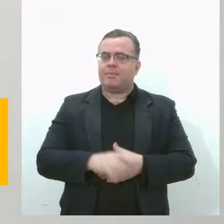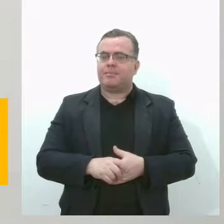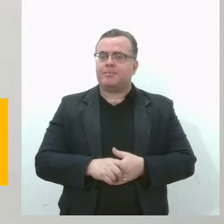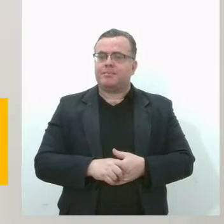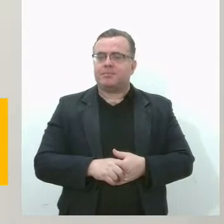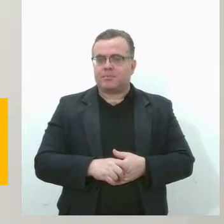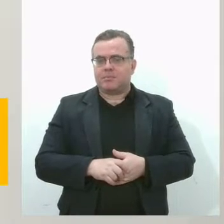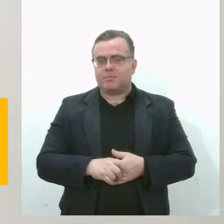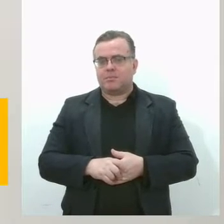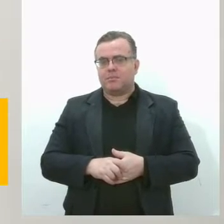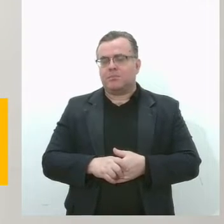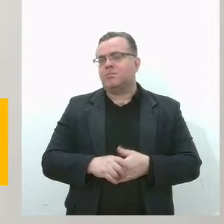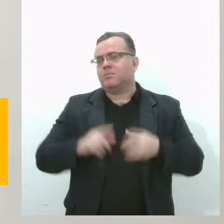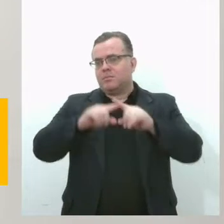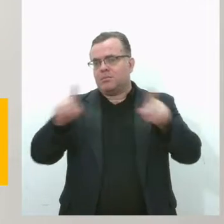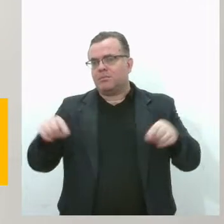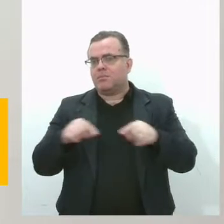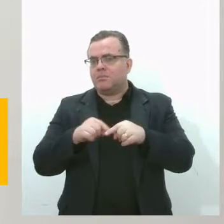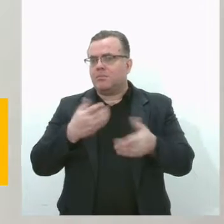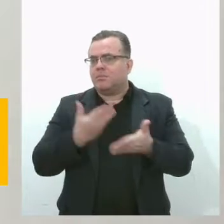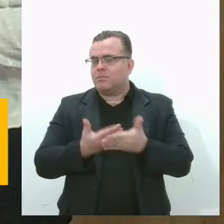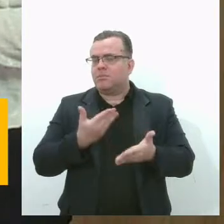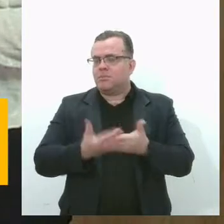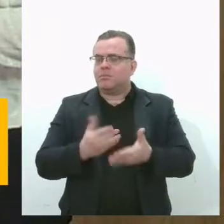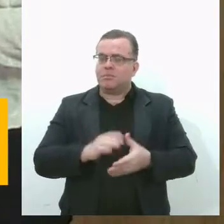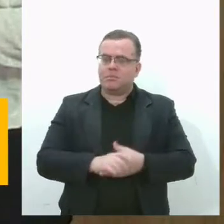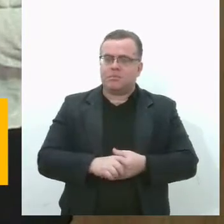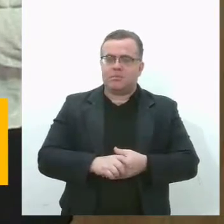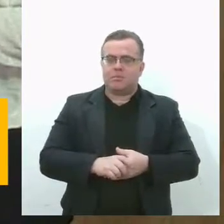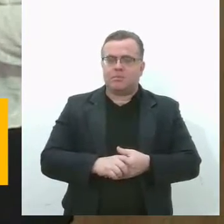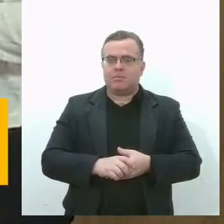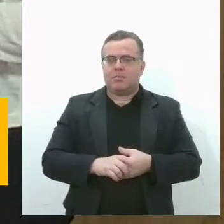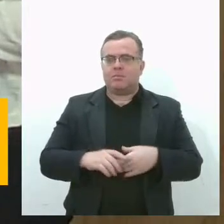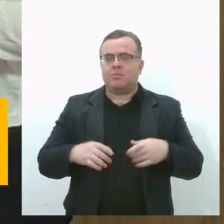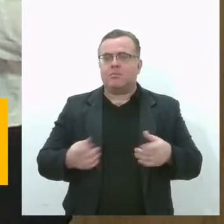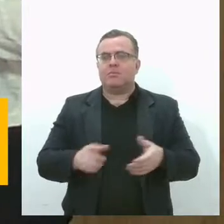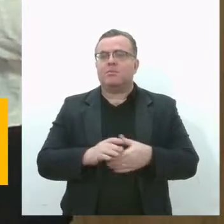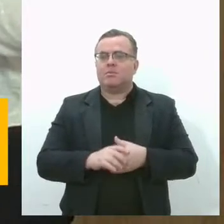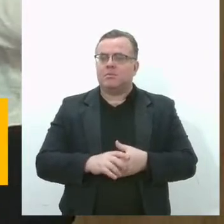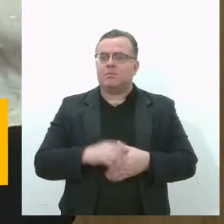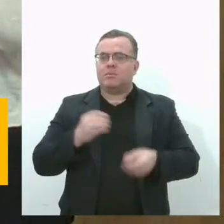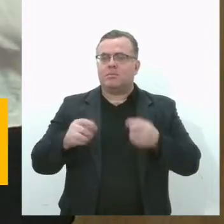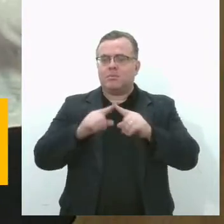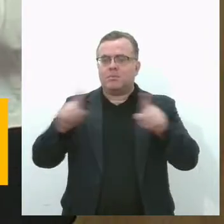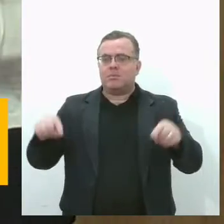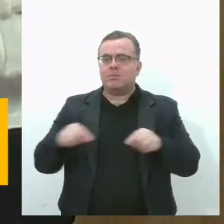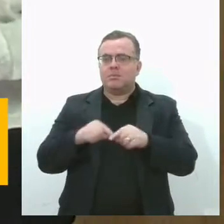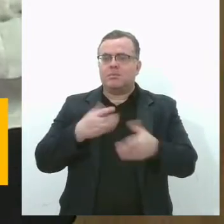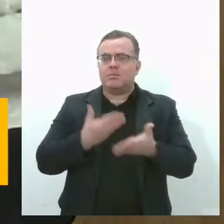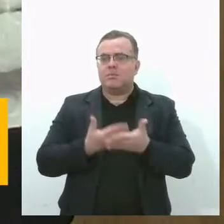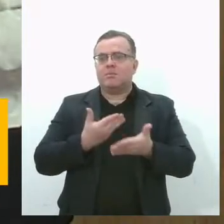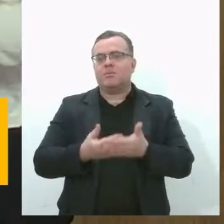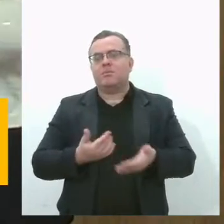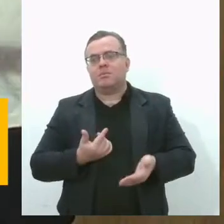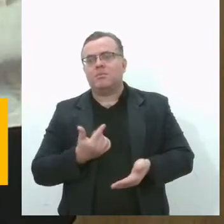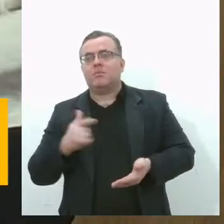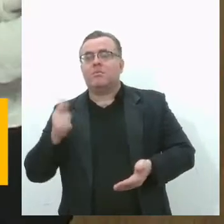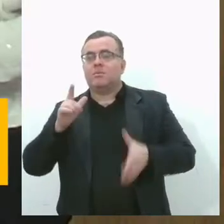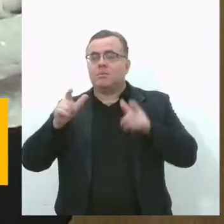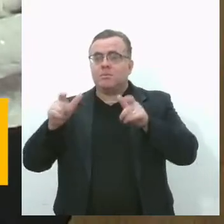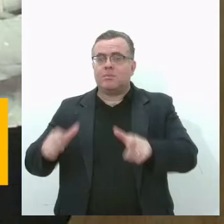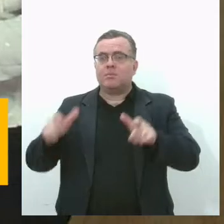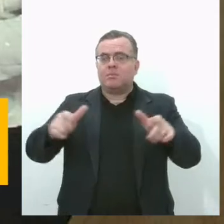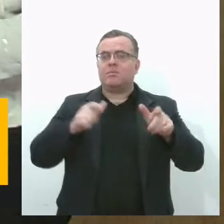como na sala de aula. Isso mesmo, né, você falou agora da sala de aula, né, é um outro espaço também que